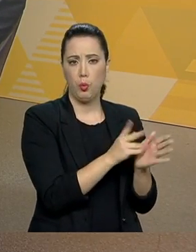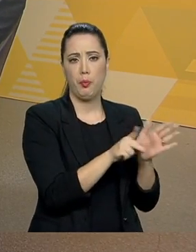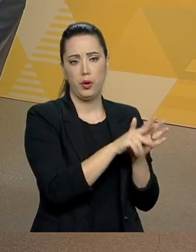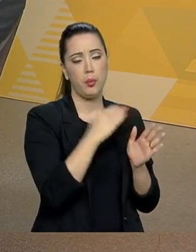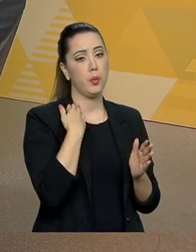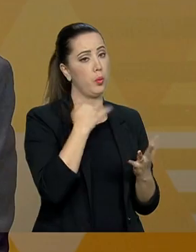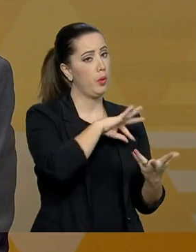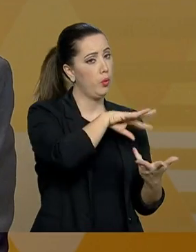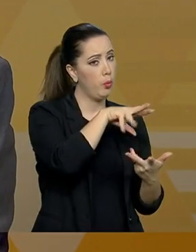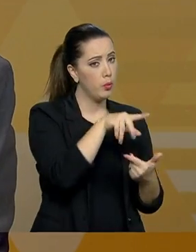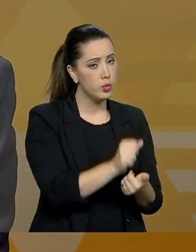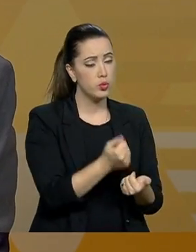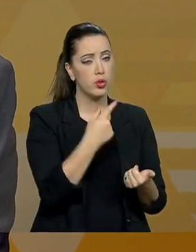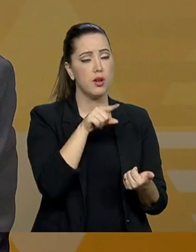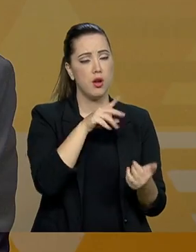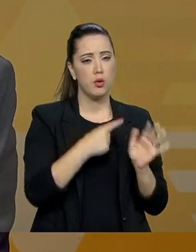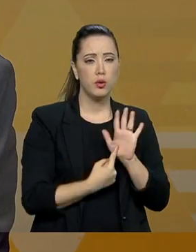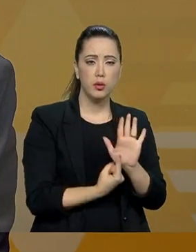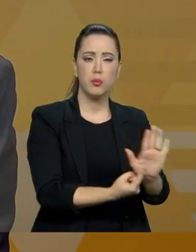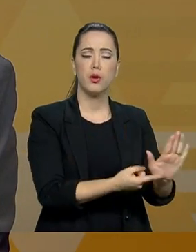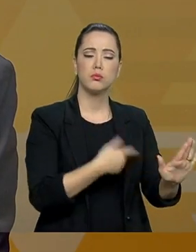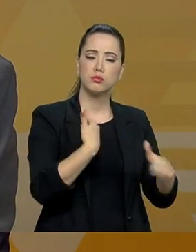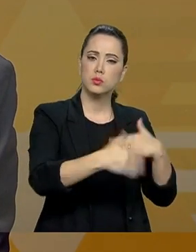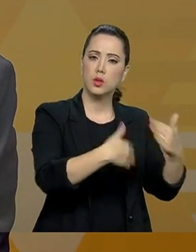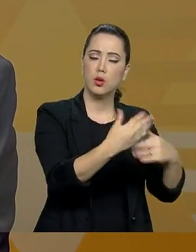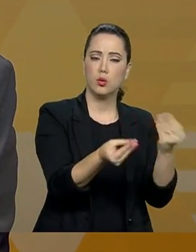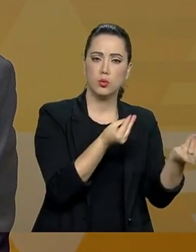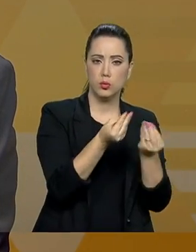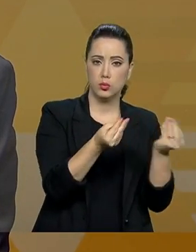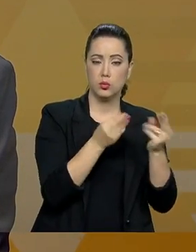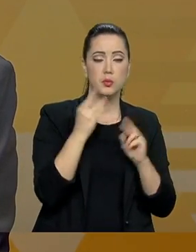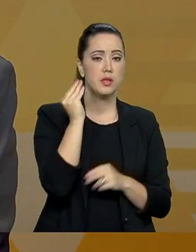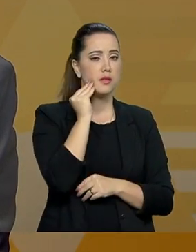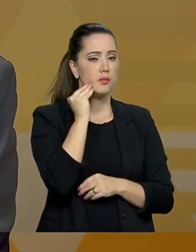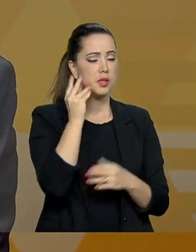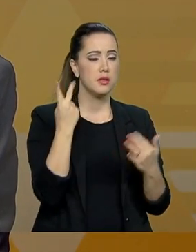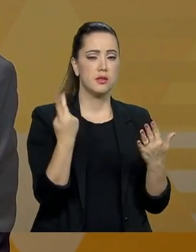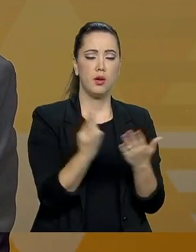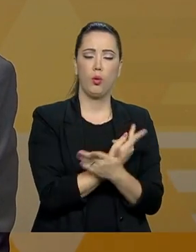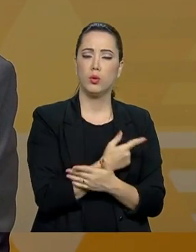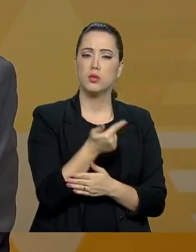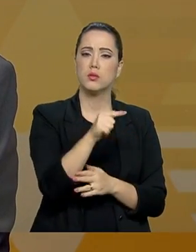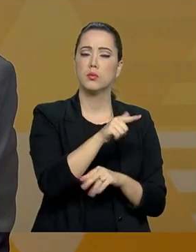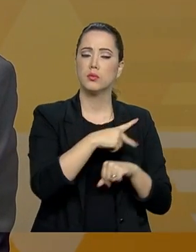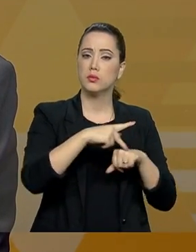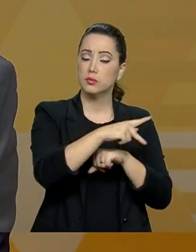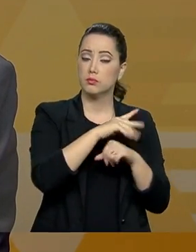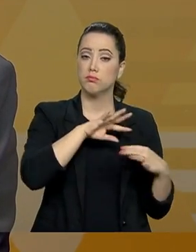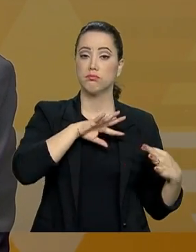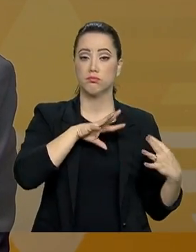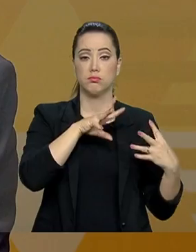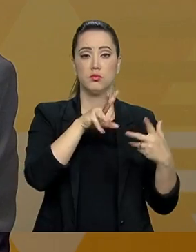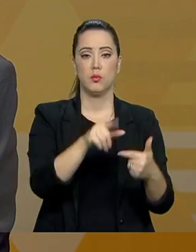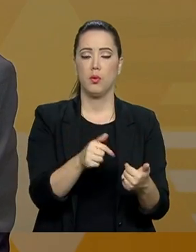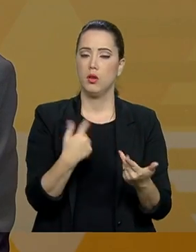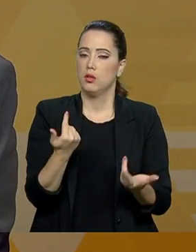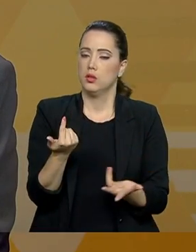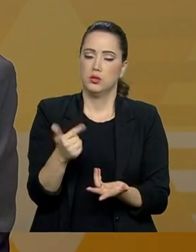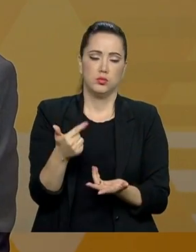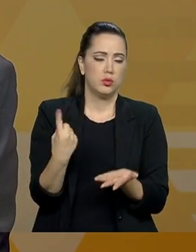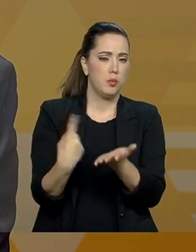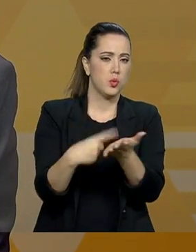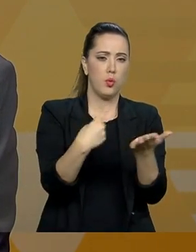que demonstra ao longo do tempo de que forma essa experiência se deu em outros países do mundo e nós não temos